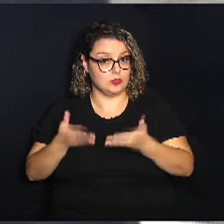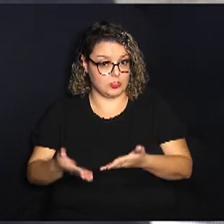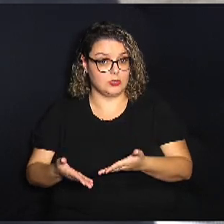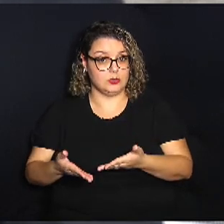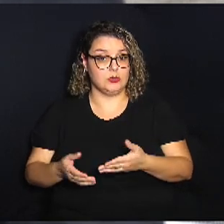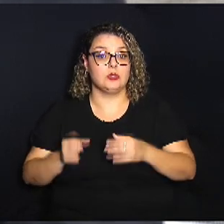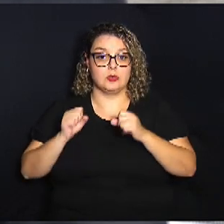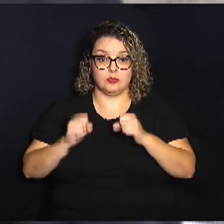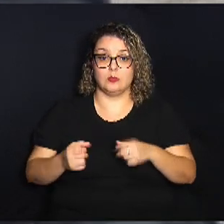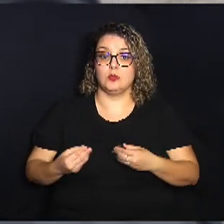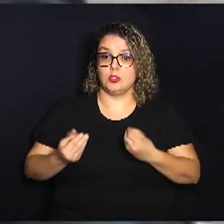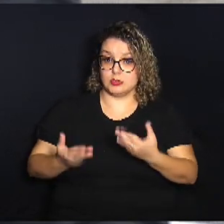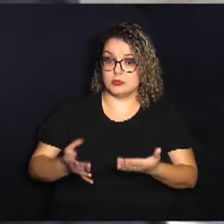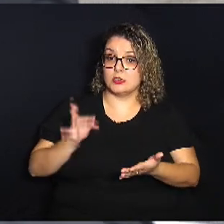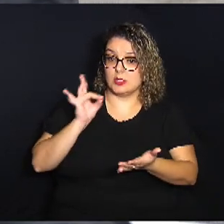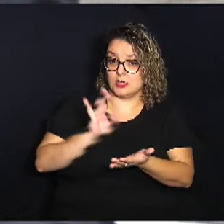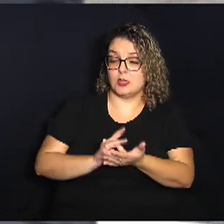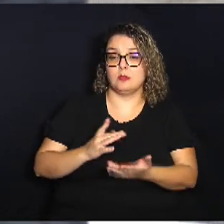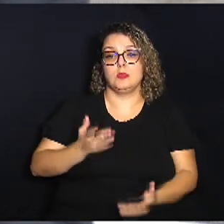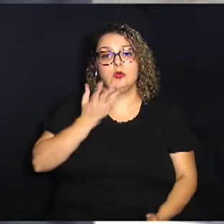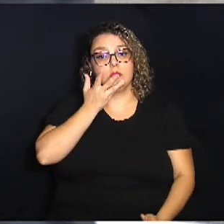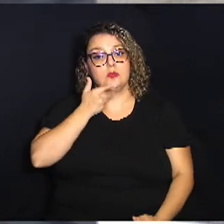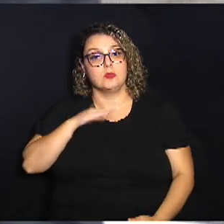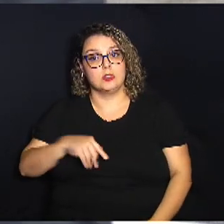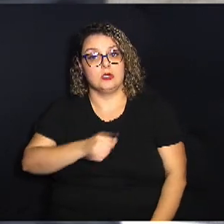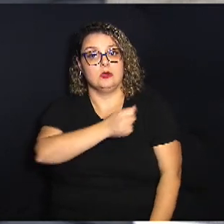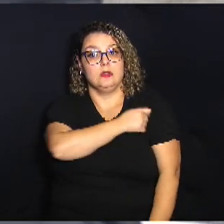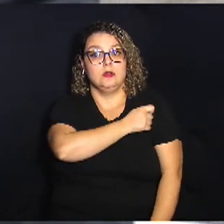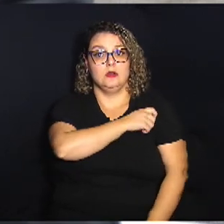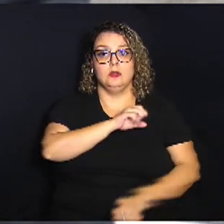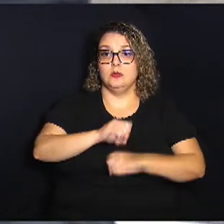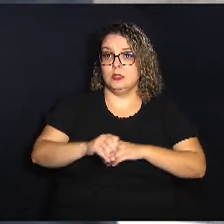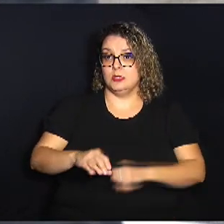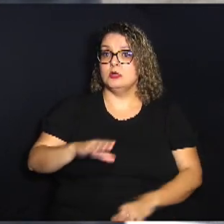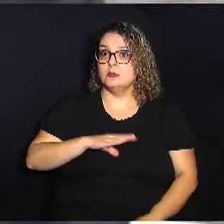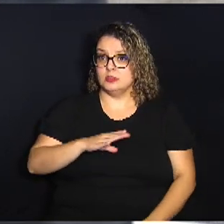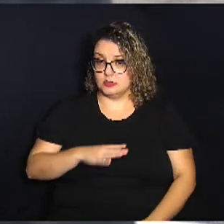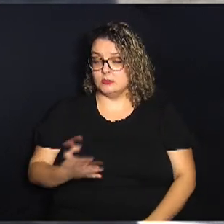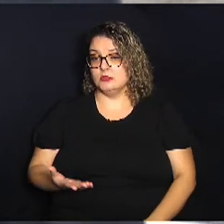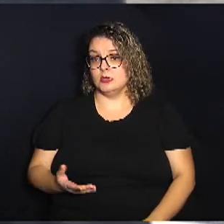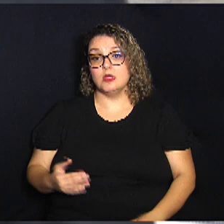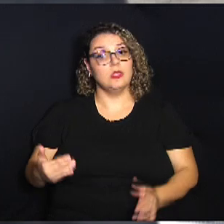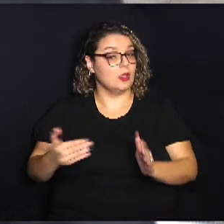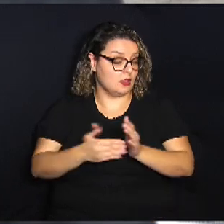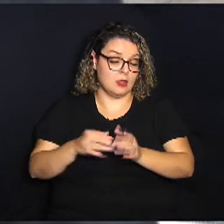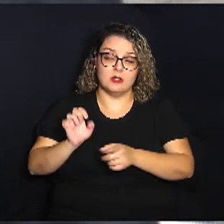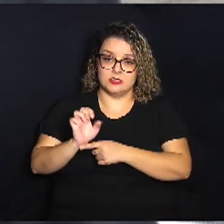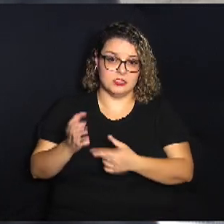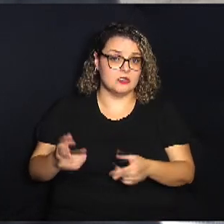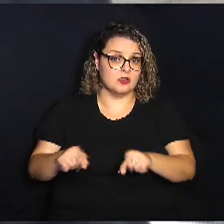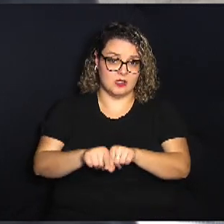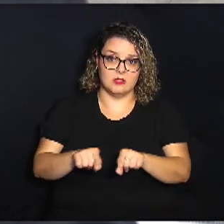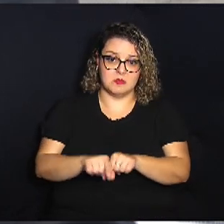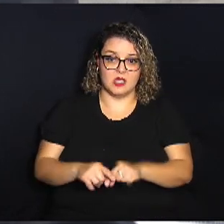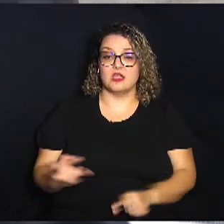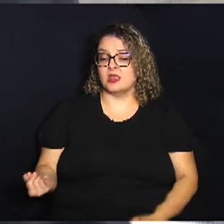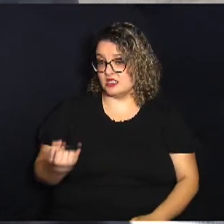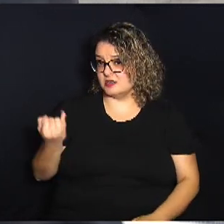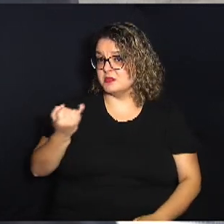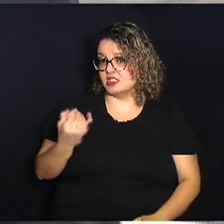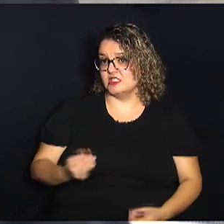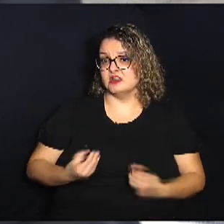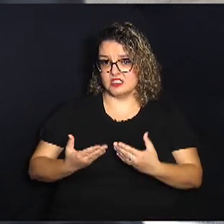possam proporcionar às crianças, alunos do ensino municipal e futuramente até do estadual também, que são projetos de relevância que podem trazer